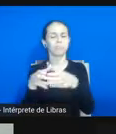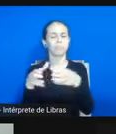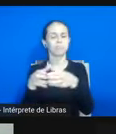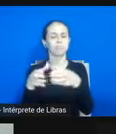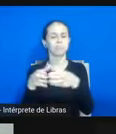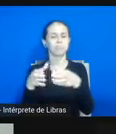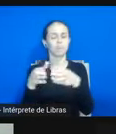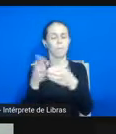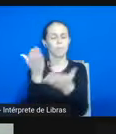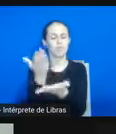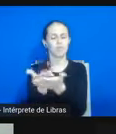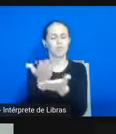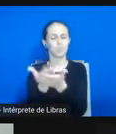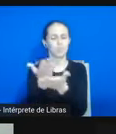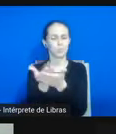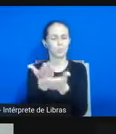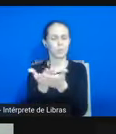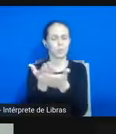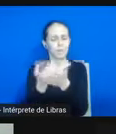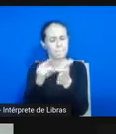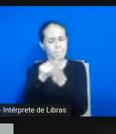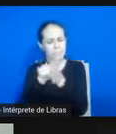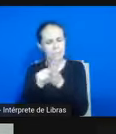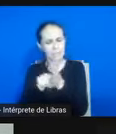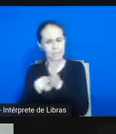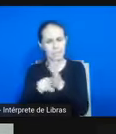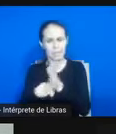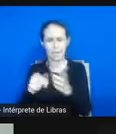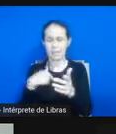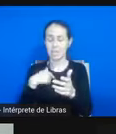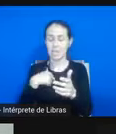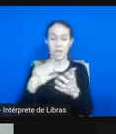estudo que enche meus olhos